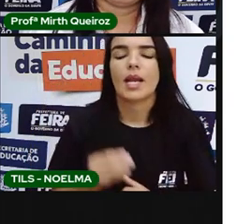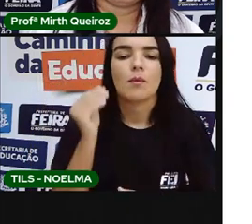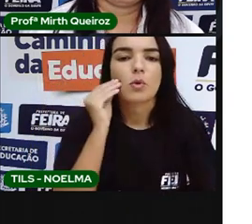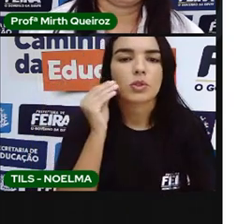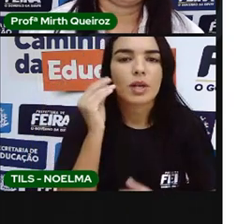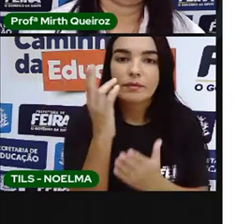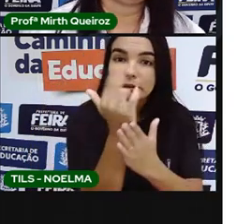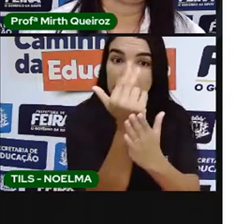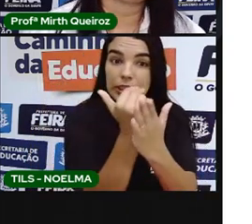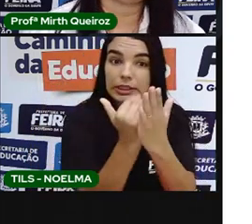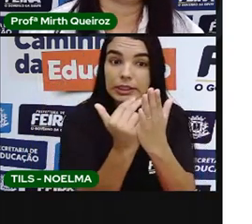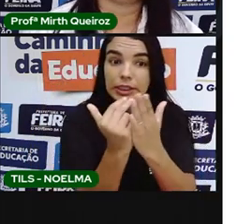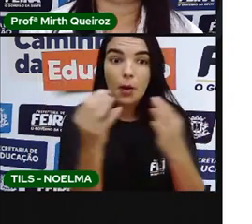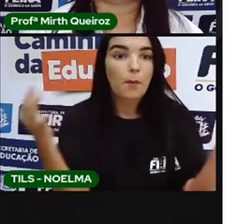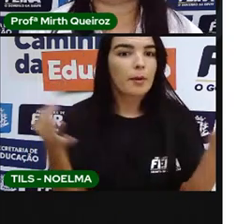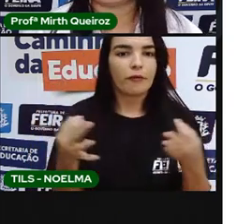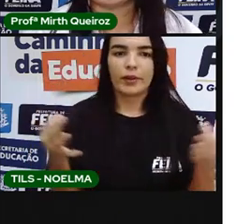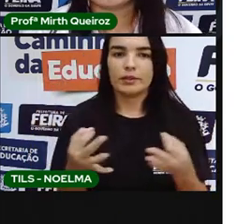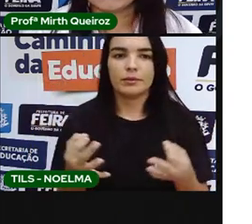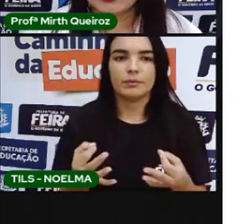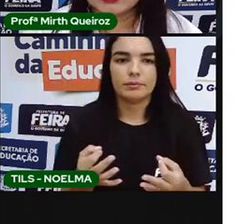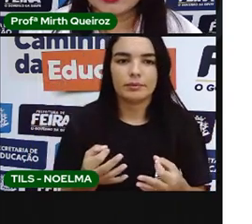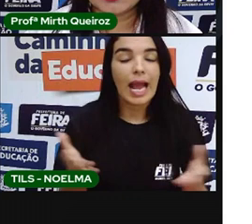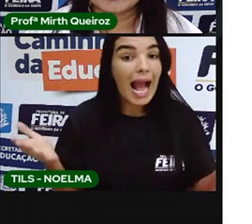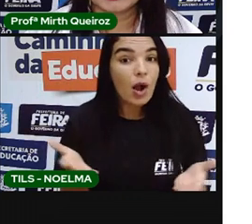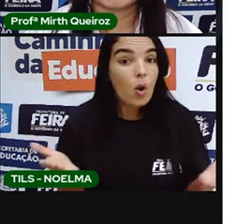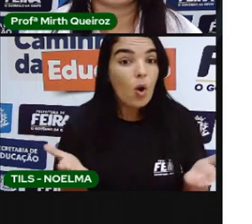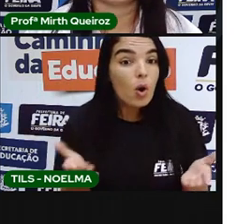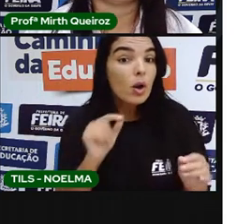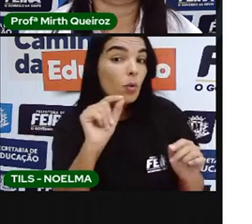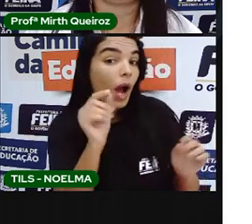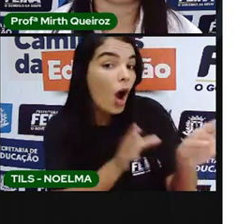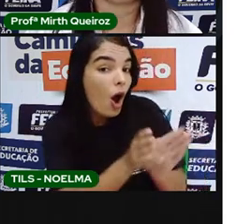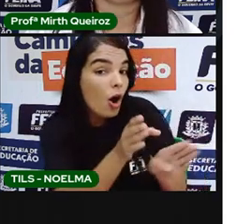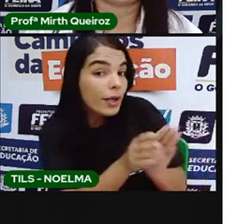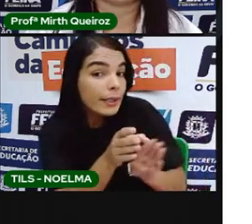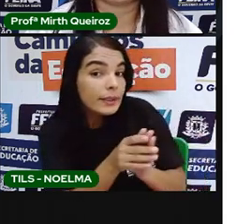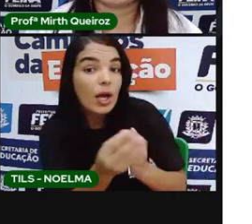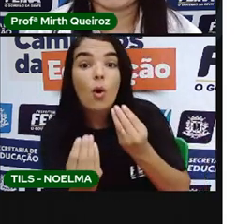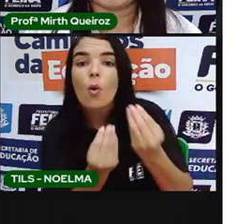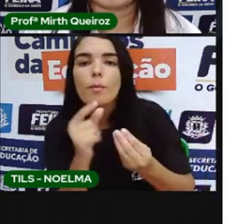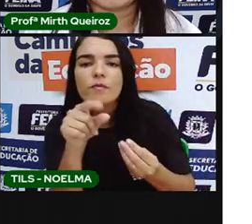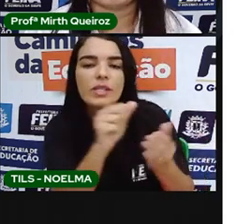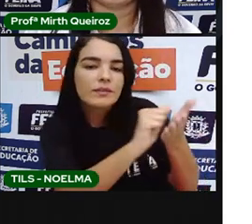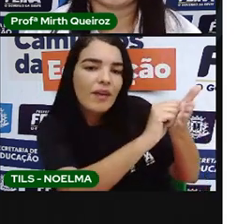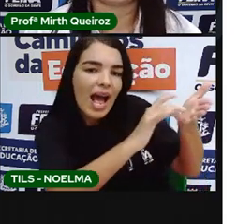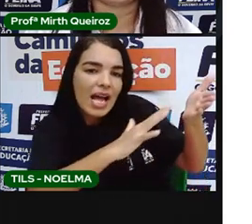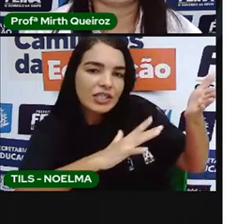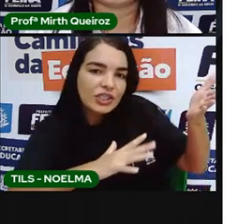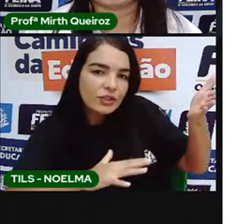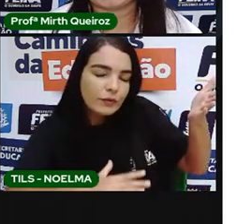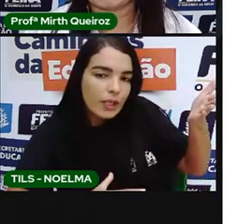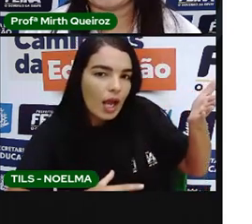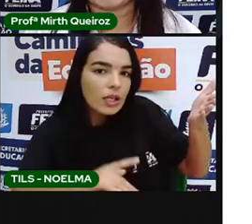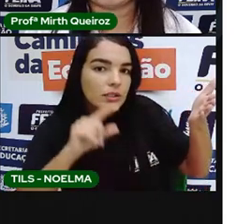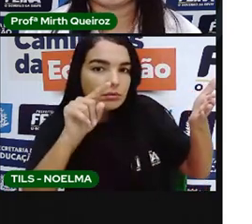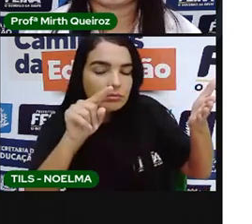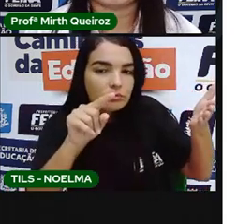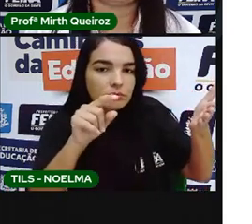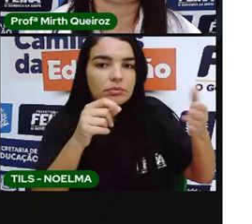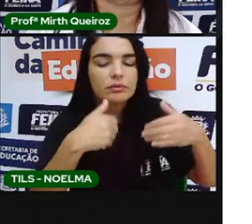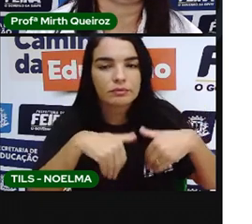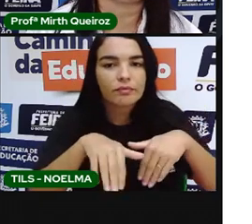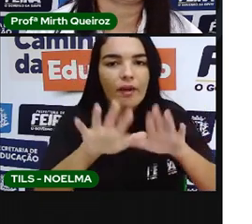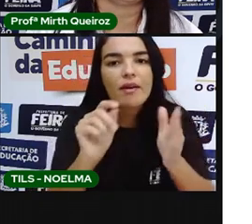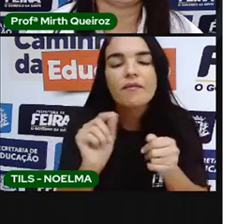E o que vocês vão fazer com tudo isso? Nós temos aqui uma atividade que está aí no bloco de atividade de